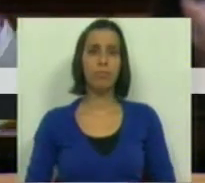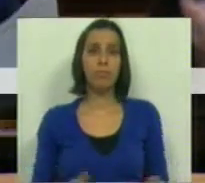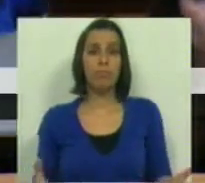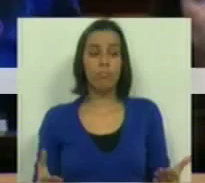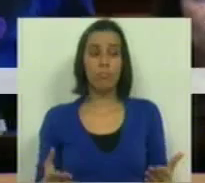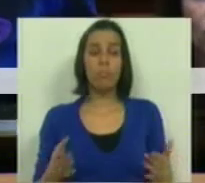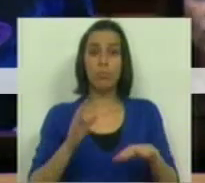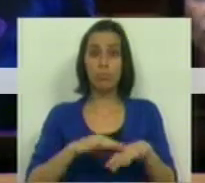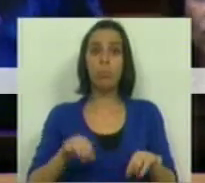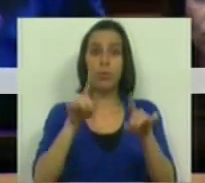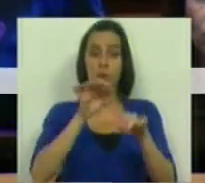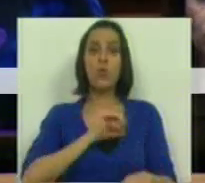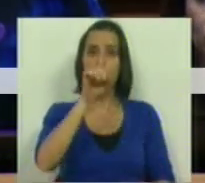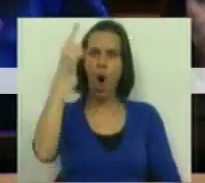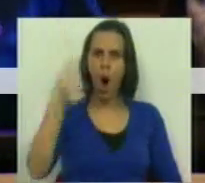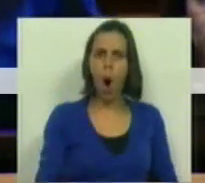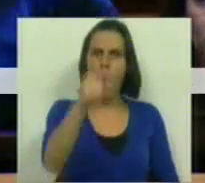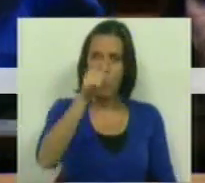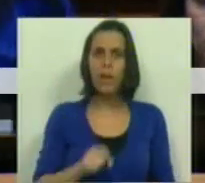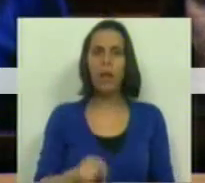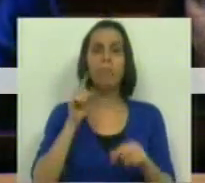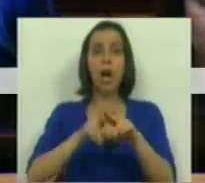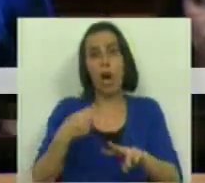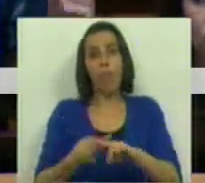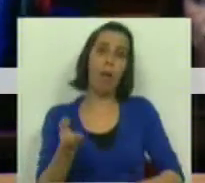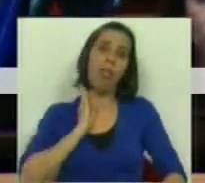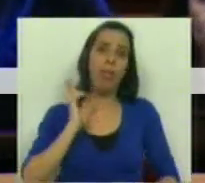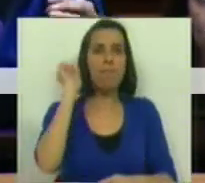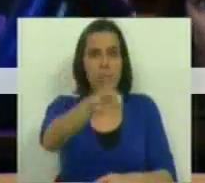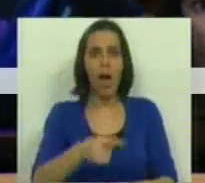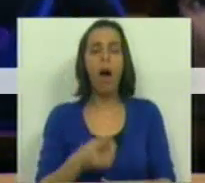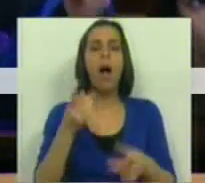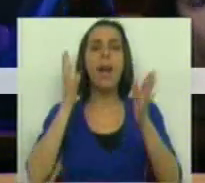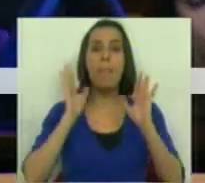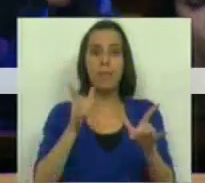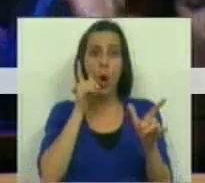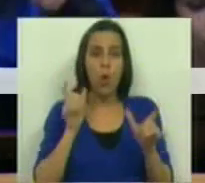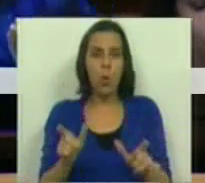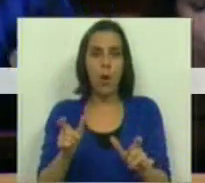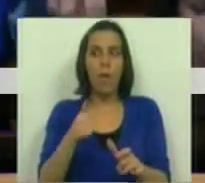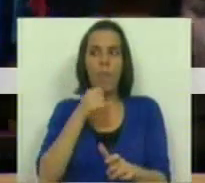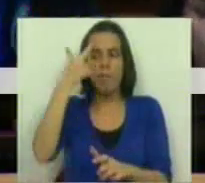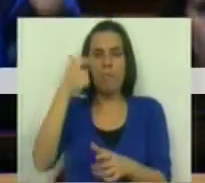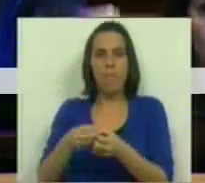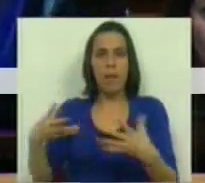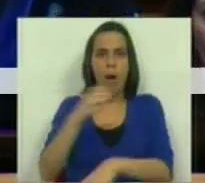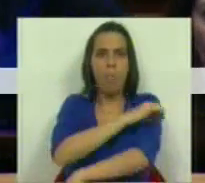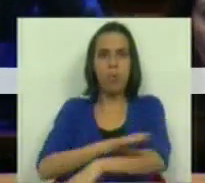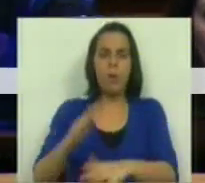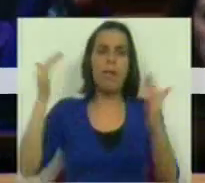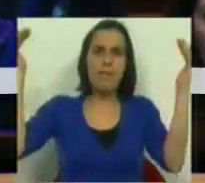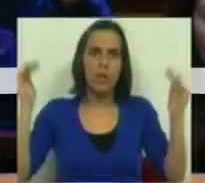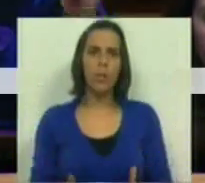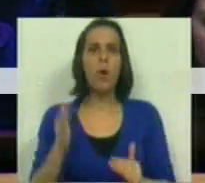É por isso que o Sr. é obrigado a este reforço. Era preciso conter a pobreza, era preciso